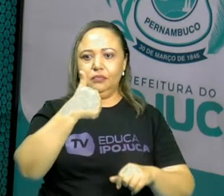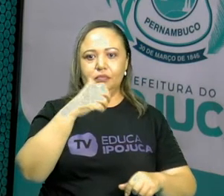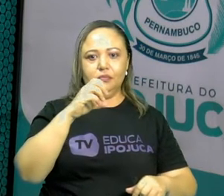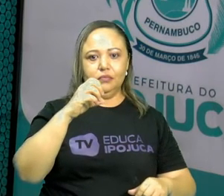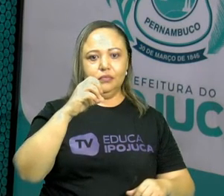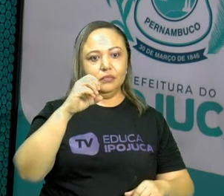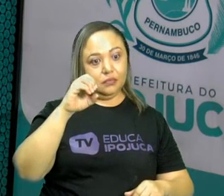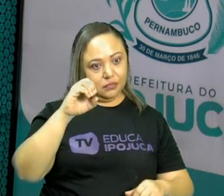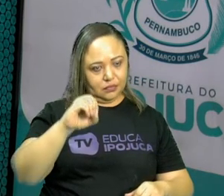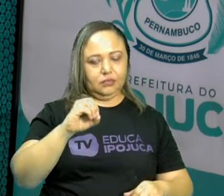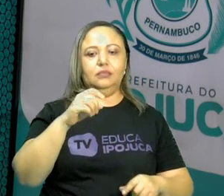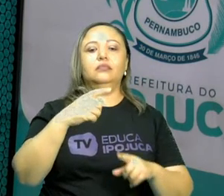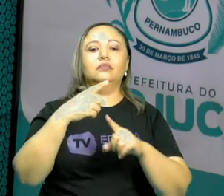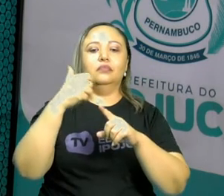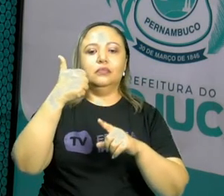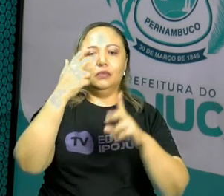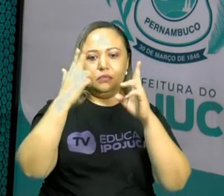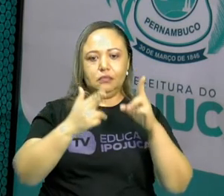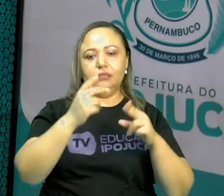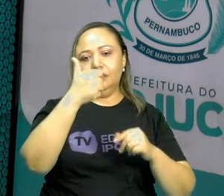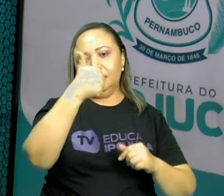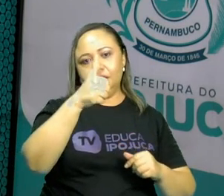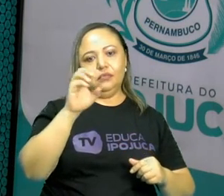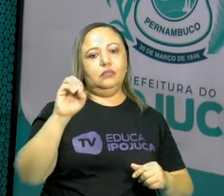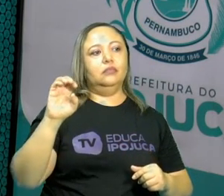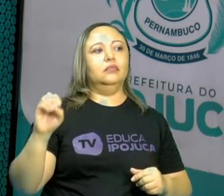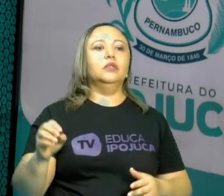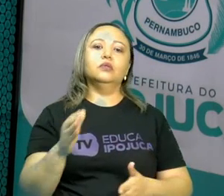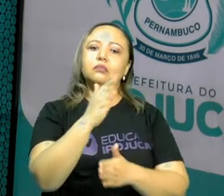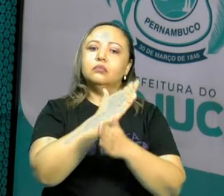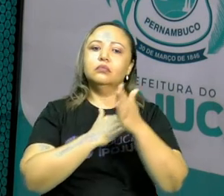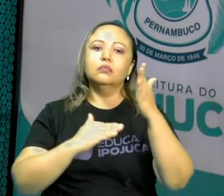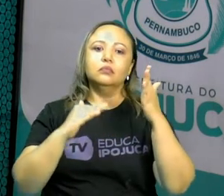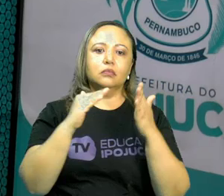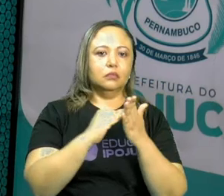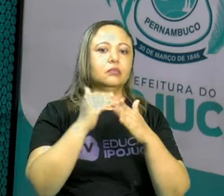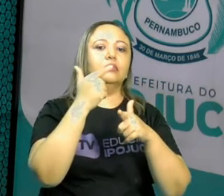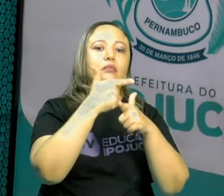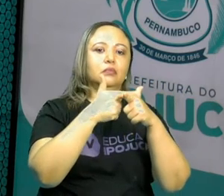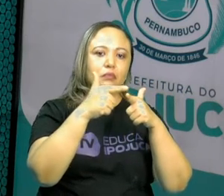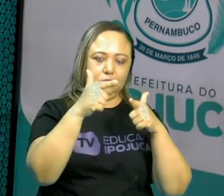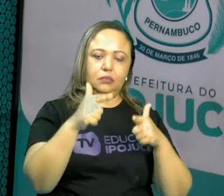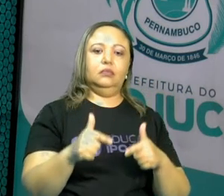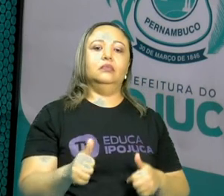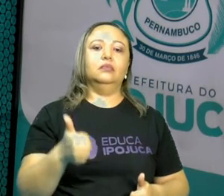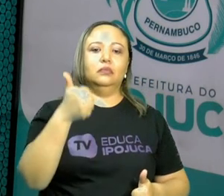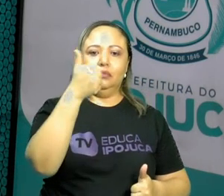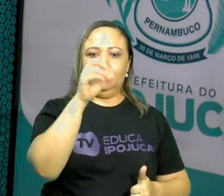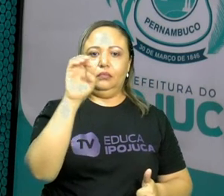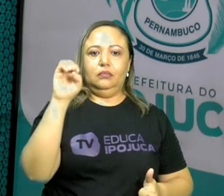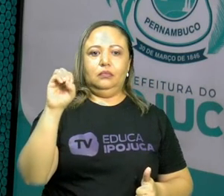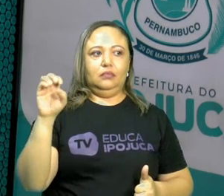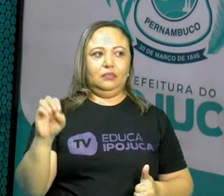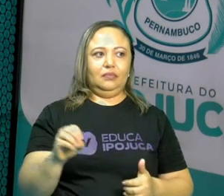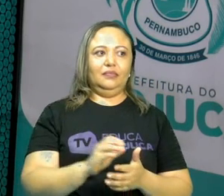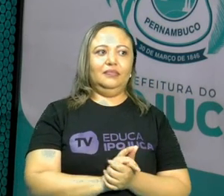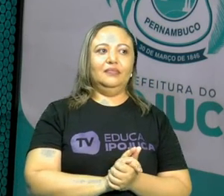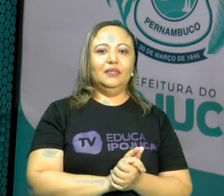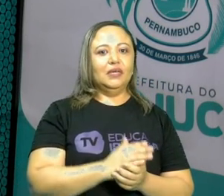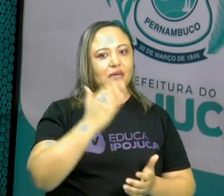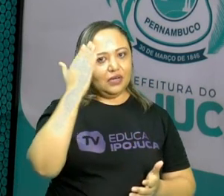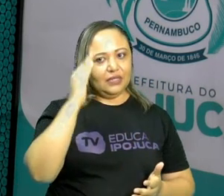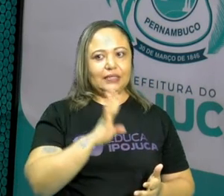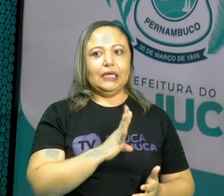são divisores de 100. Tudo certinho? Aprendeu? Já está sabendo bem quem são os